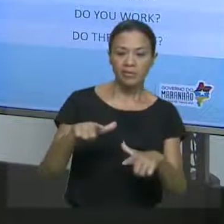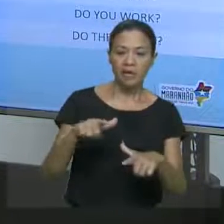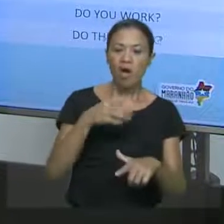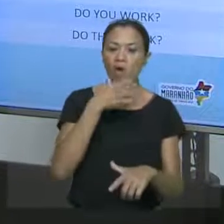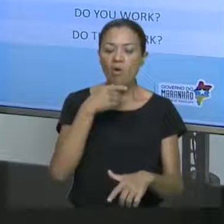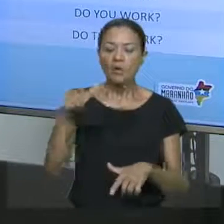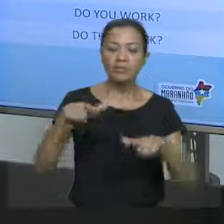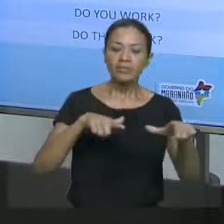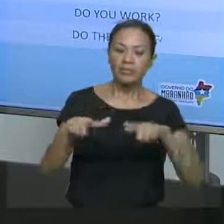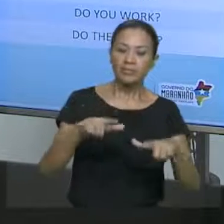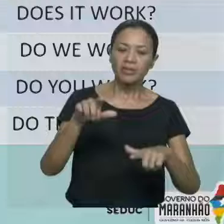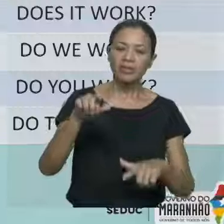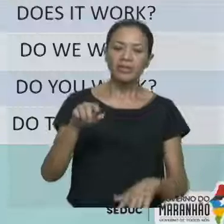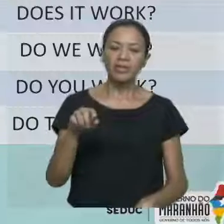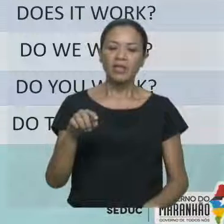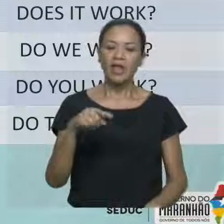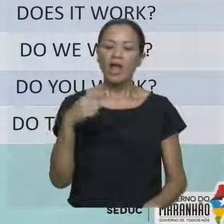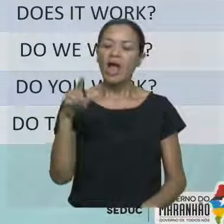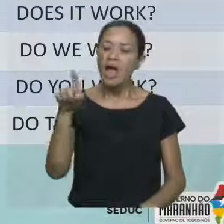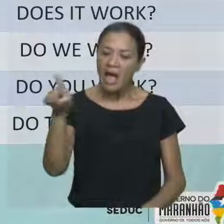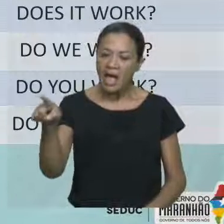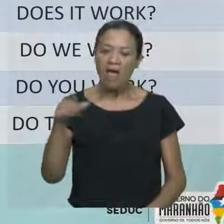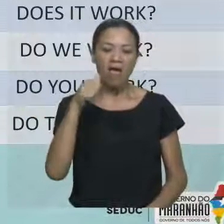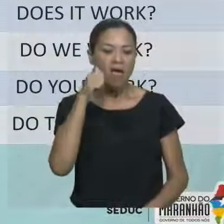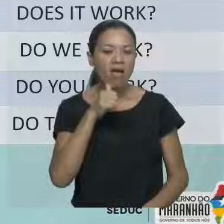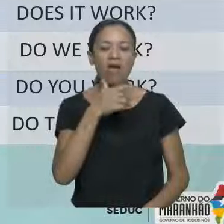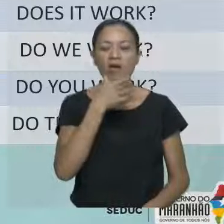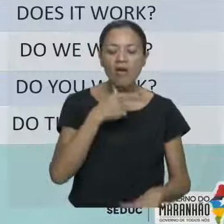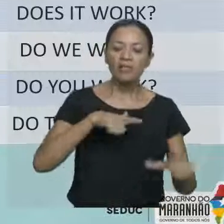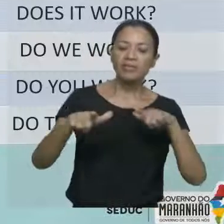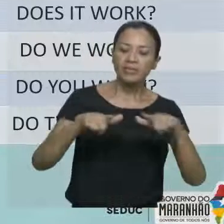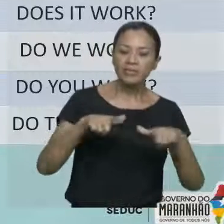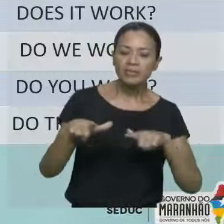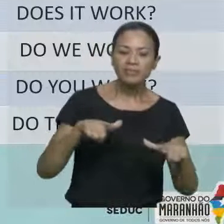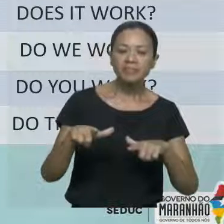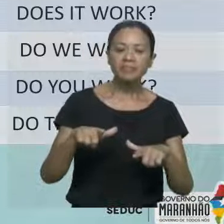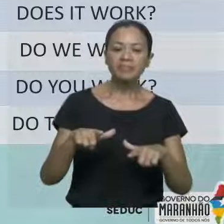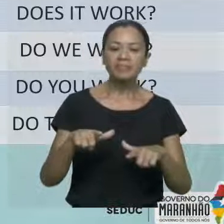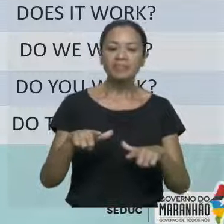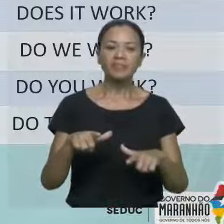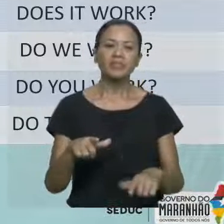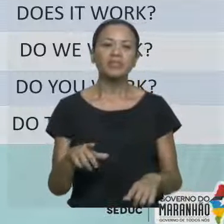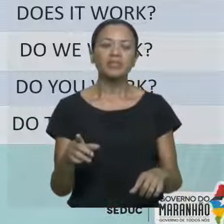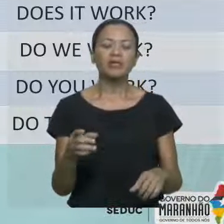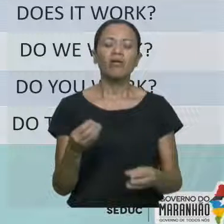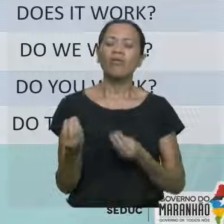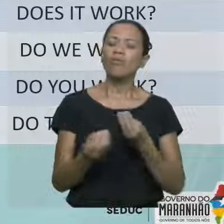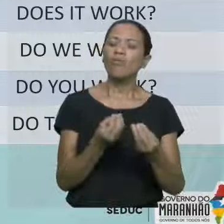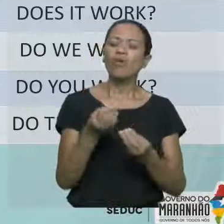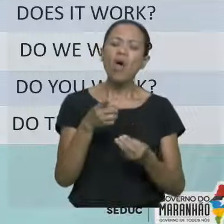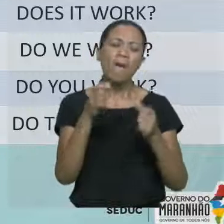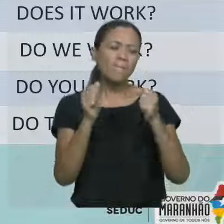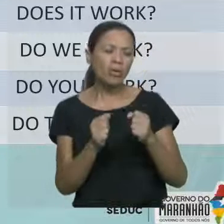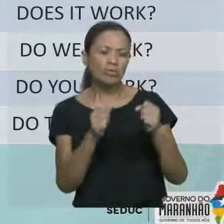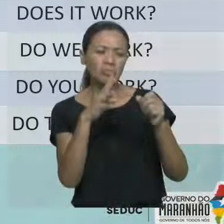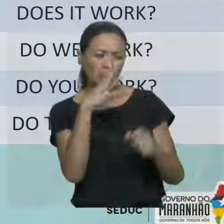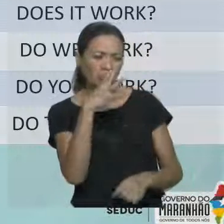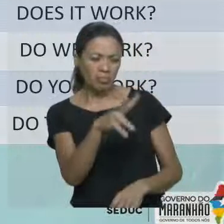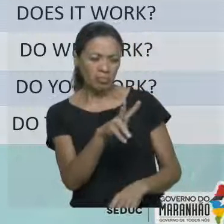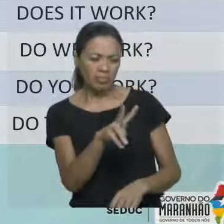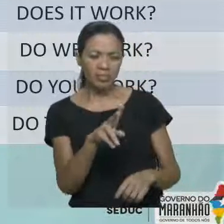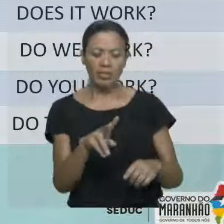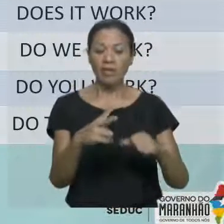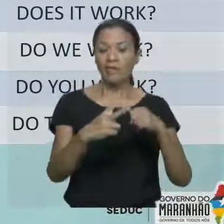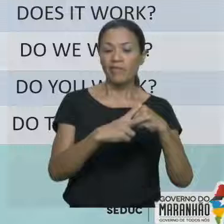works, it works, we work, you work, they work. Gente, o que vocês puderam observar? O